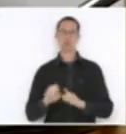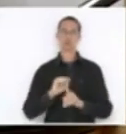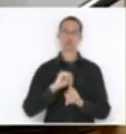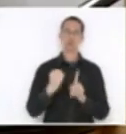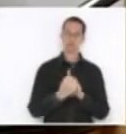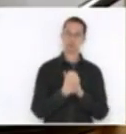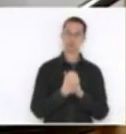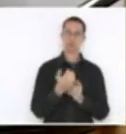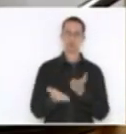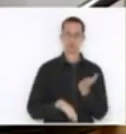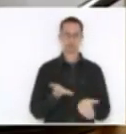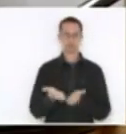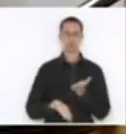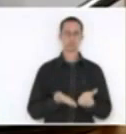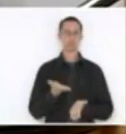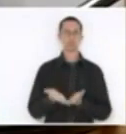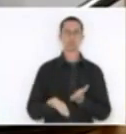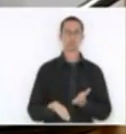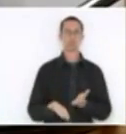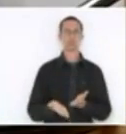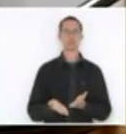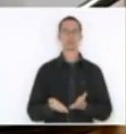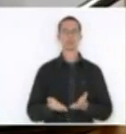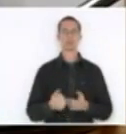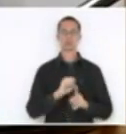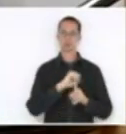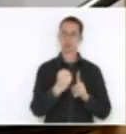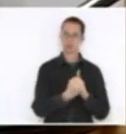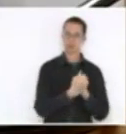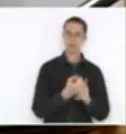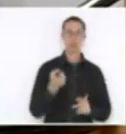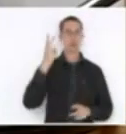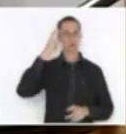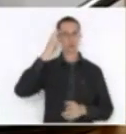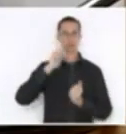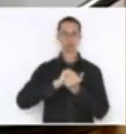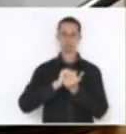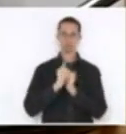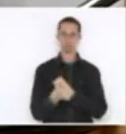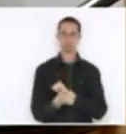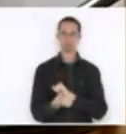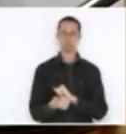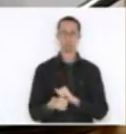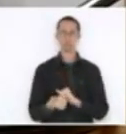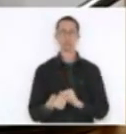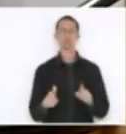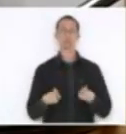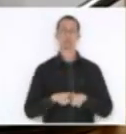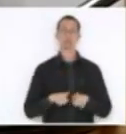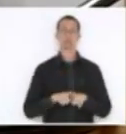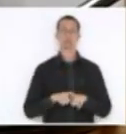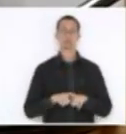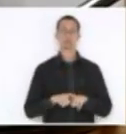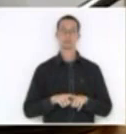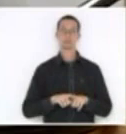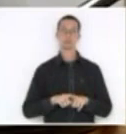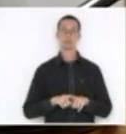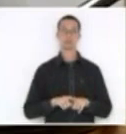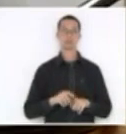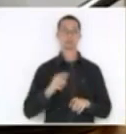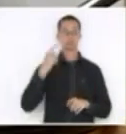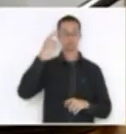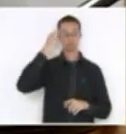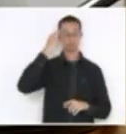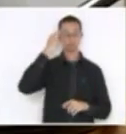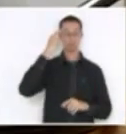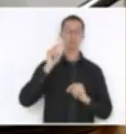educação, à questão social, cultural e de esportes. Ela procura também, no nosso entendimento,